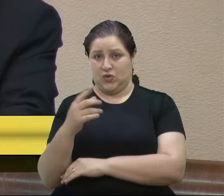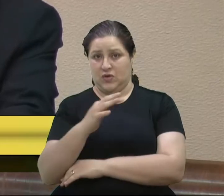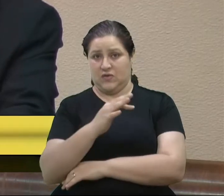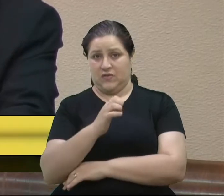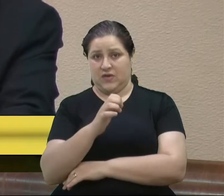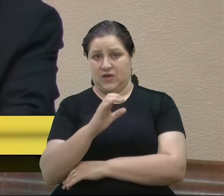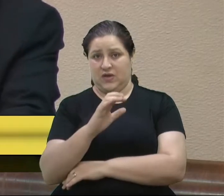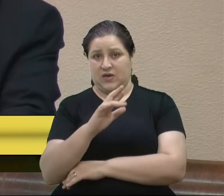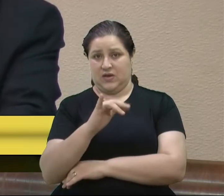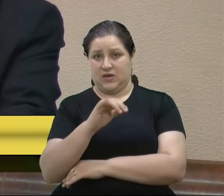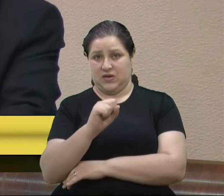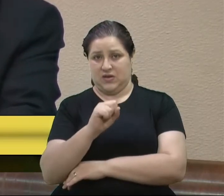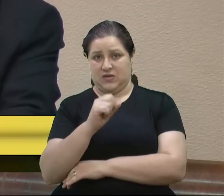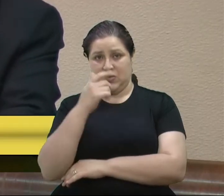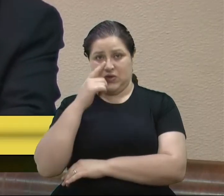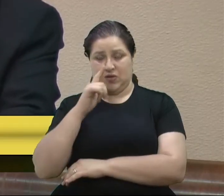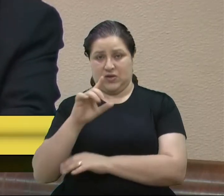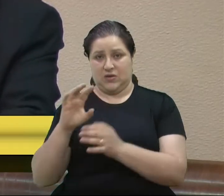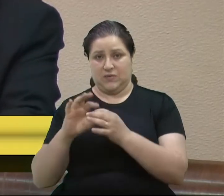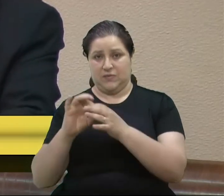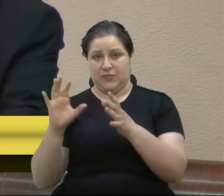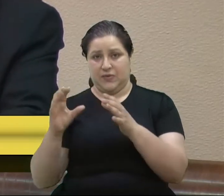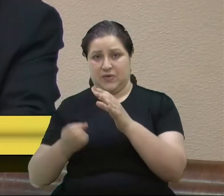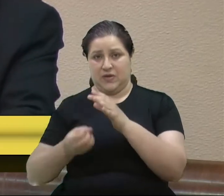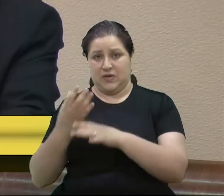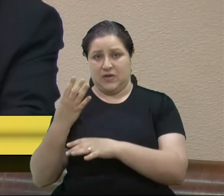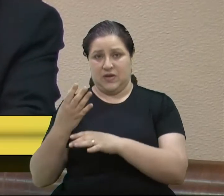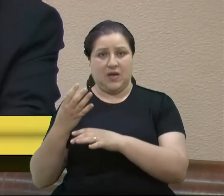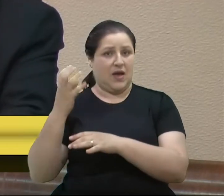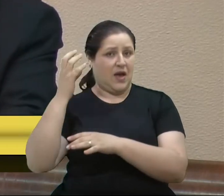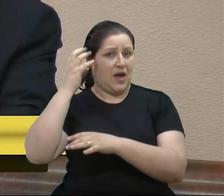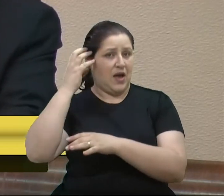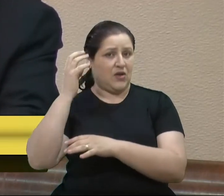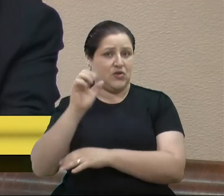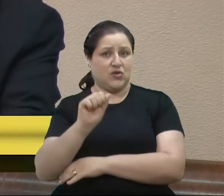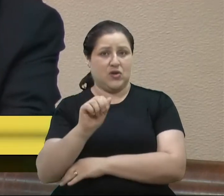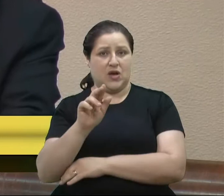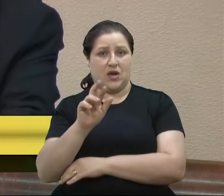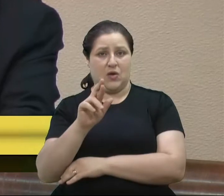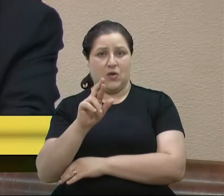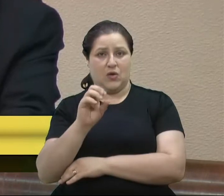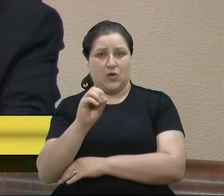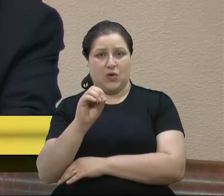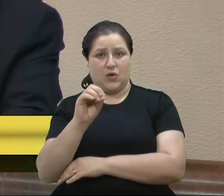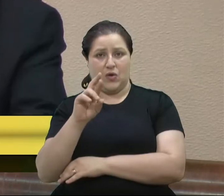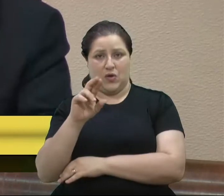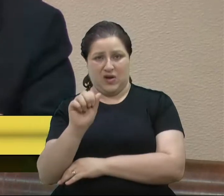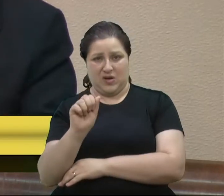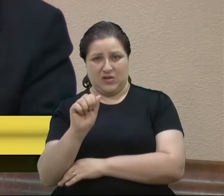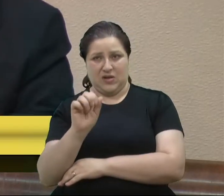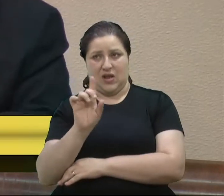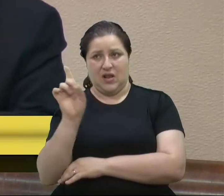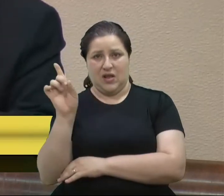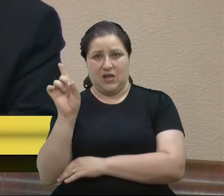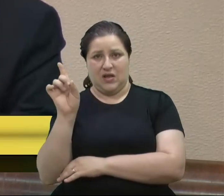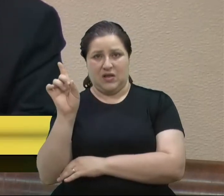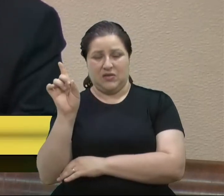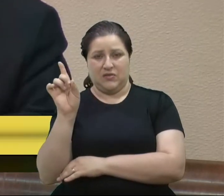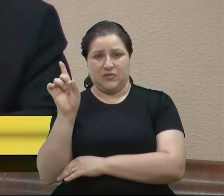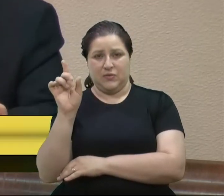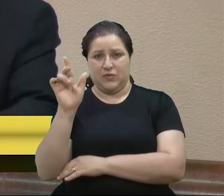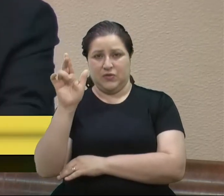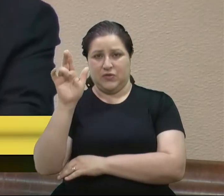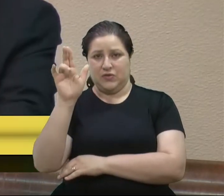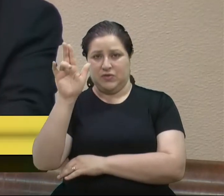Comunicações para fundar a Rádio Aurora, 87.9, em Novo Hamburgo, localizada na rua Chuí 40,